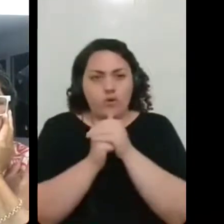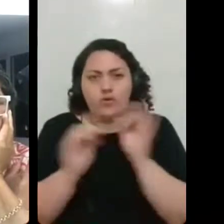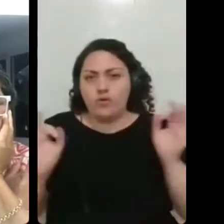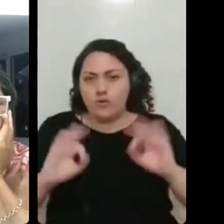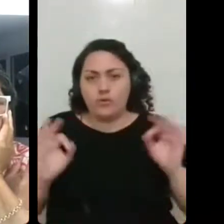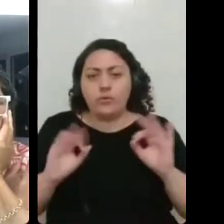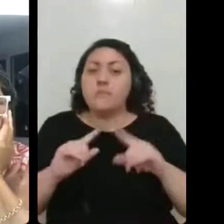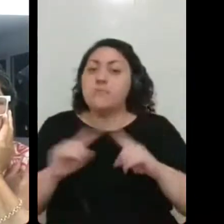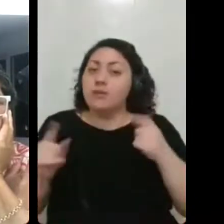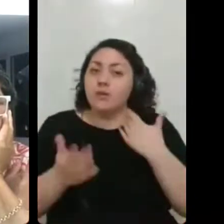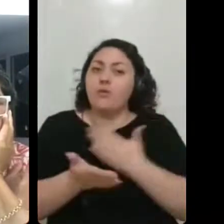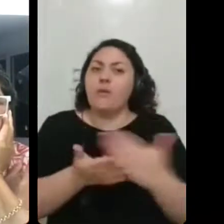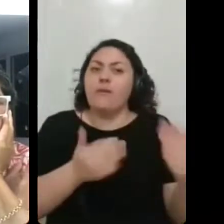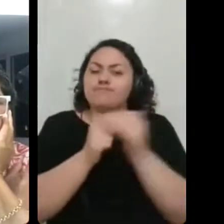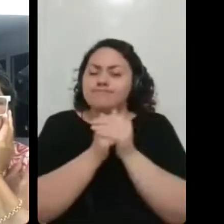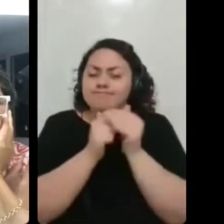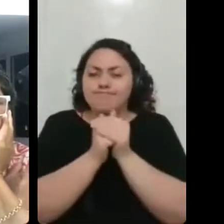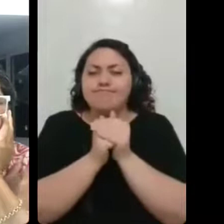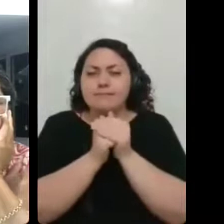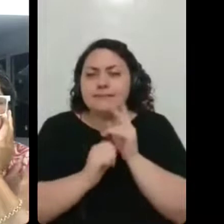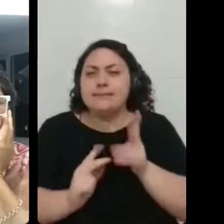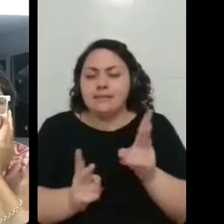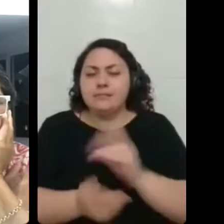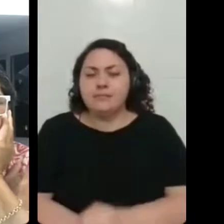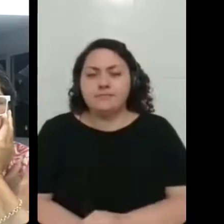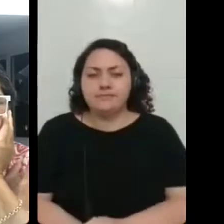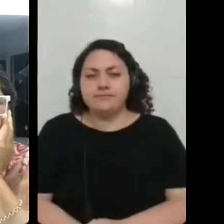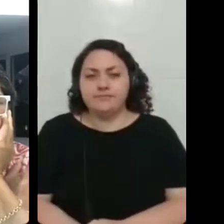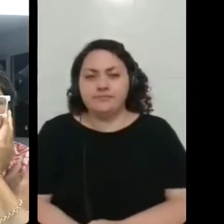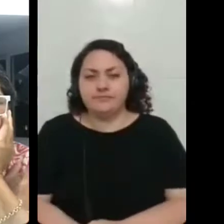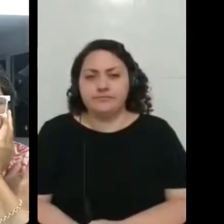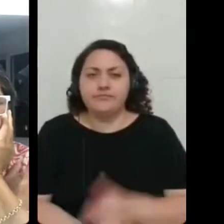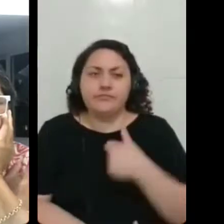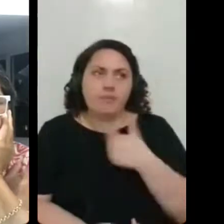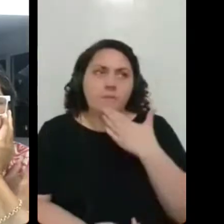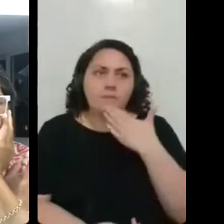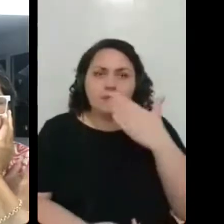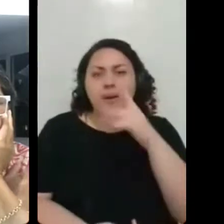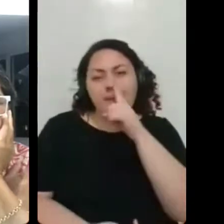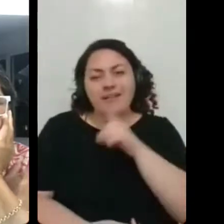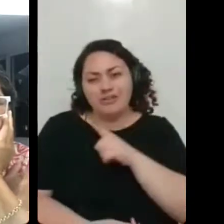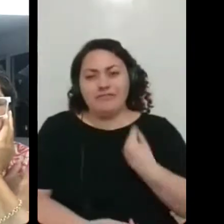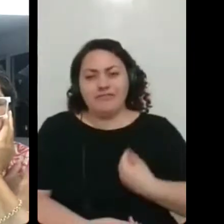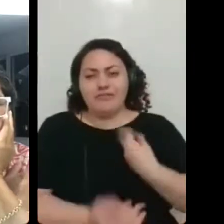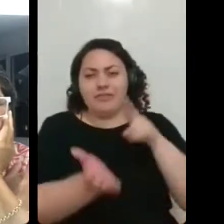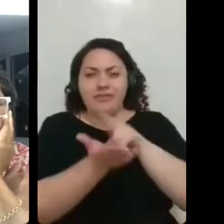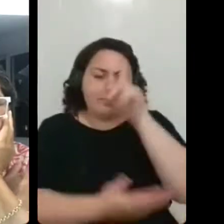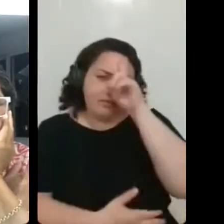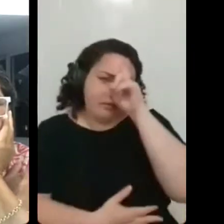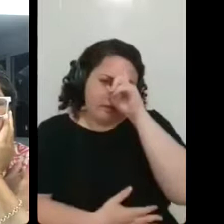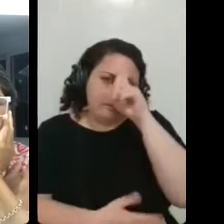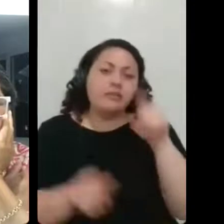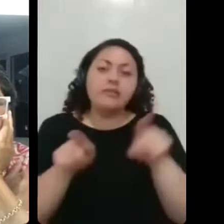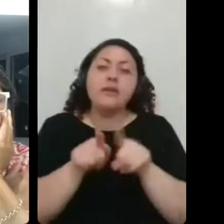comecei a ter, sabe? Tanto pra pedir quando a minha mãe tava internada e depois pra